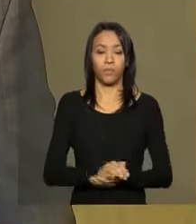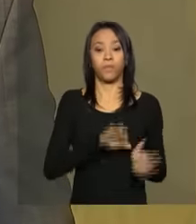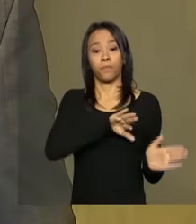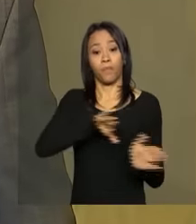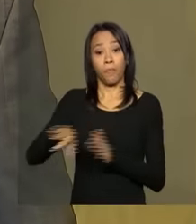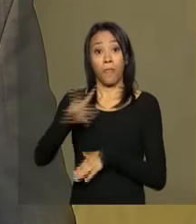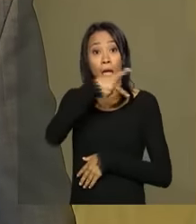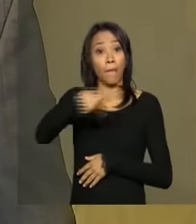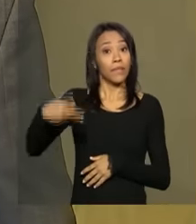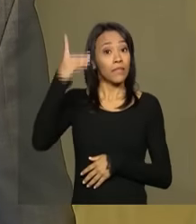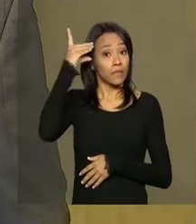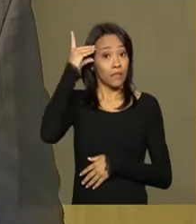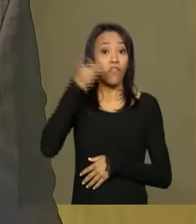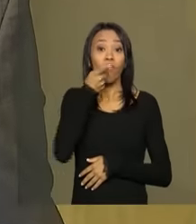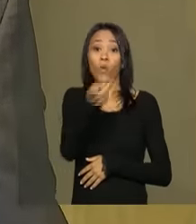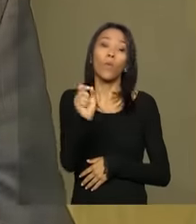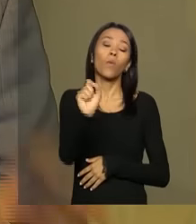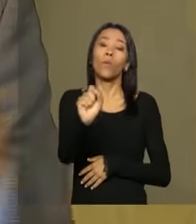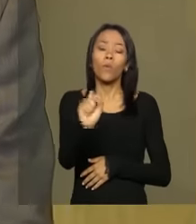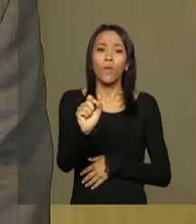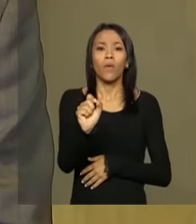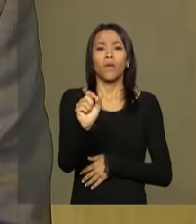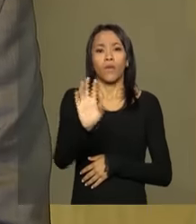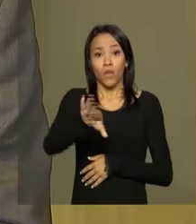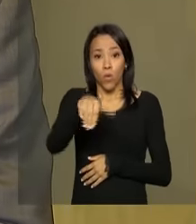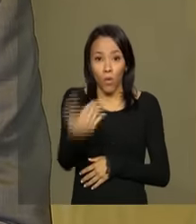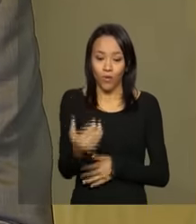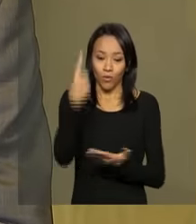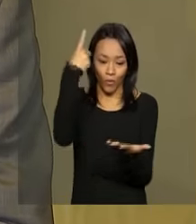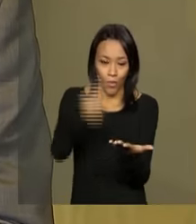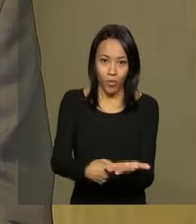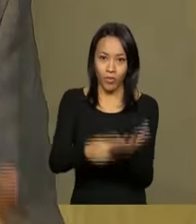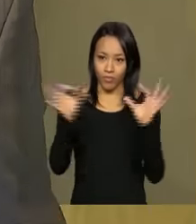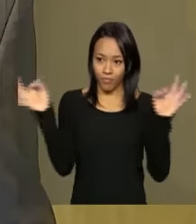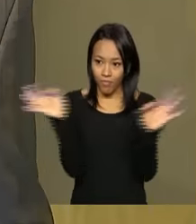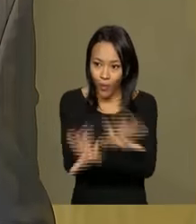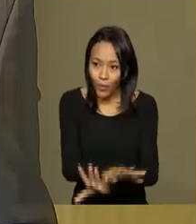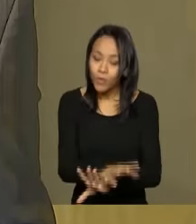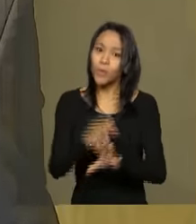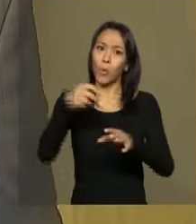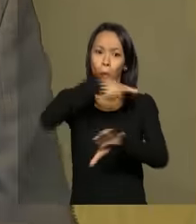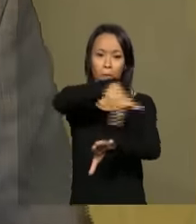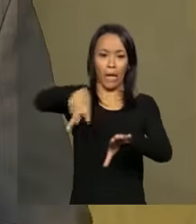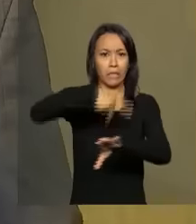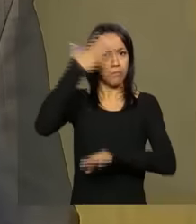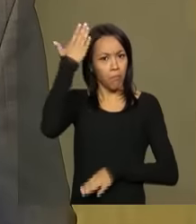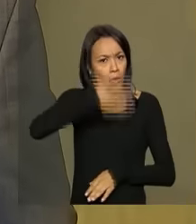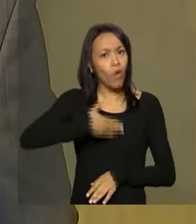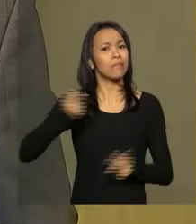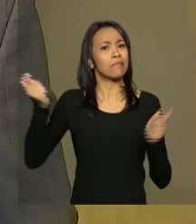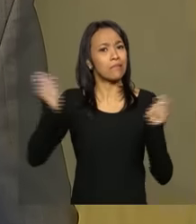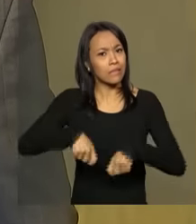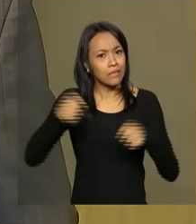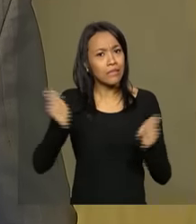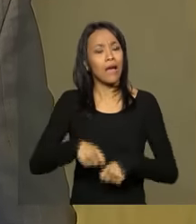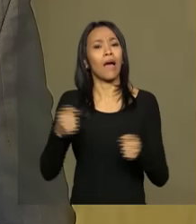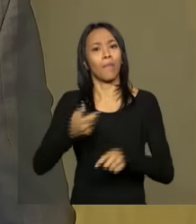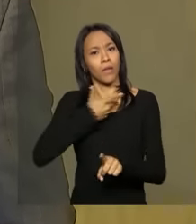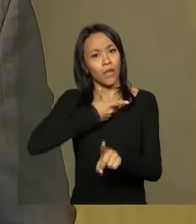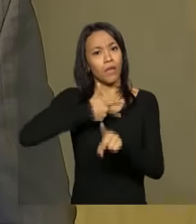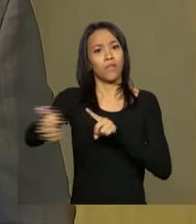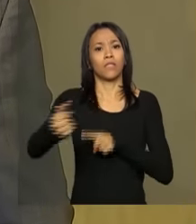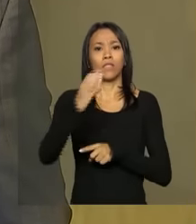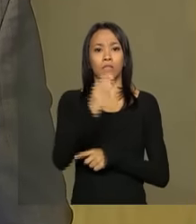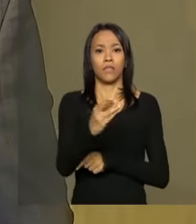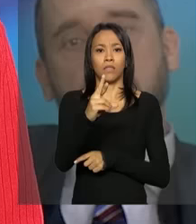presidenta Dilma Rousseff também lembrou que, ao fechar o acordo, o país dá uma lição de que pode superar crises e enfrentar